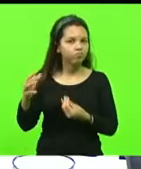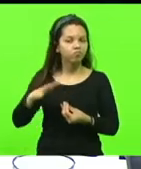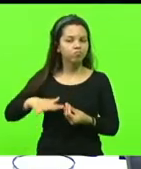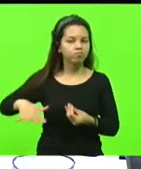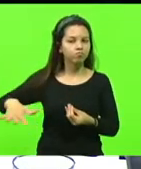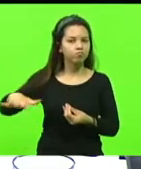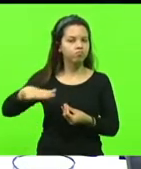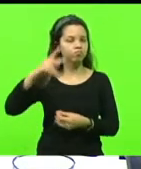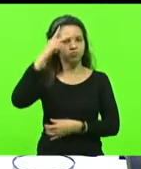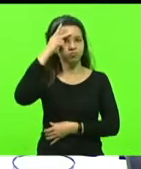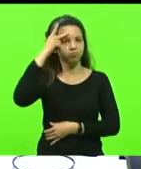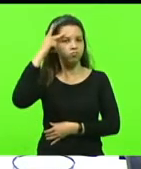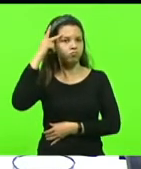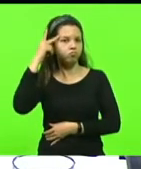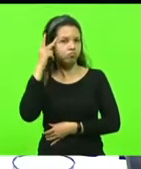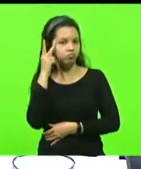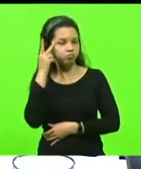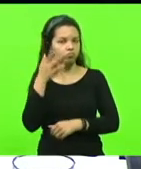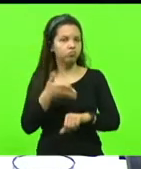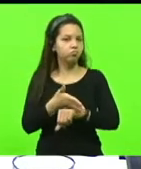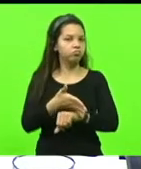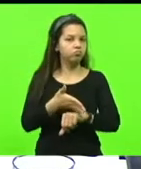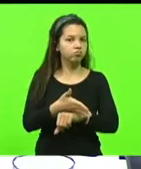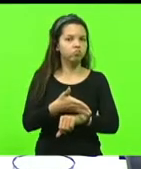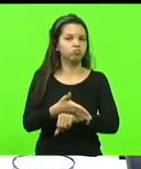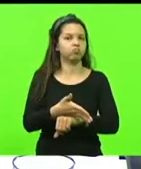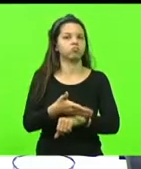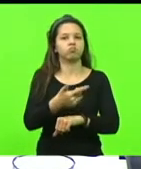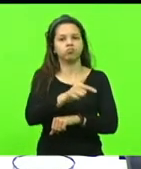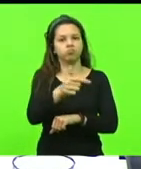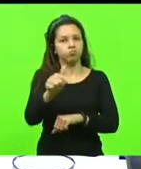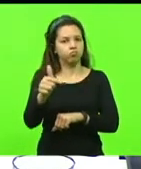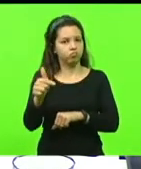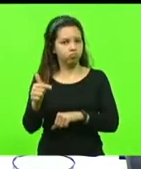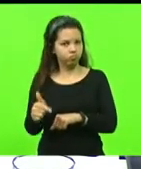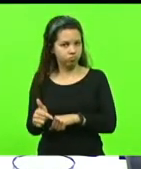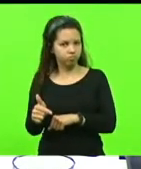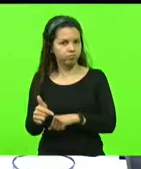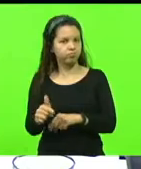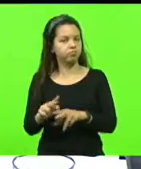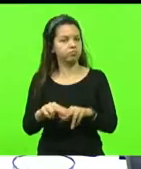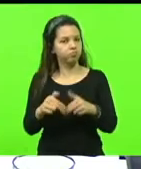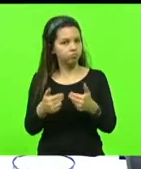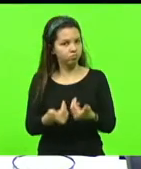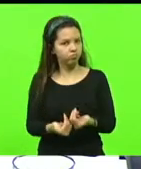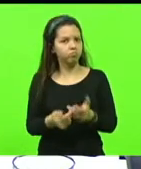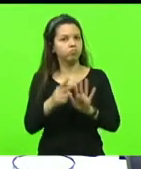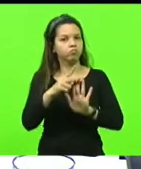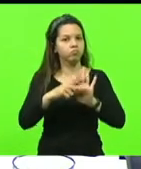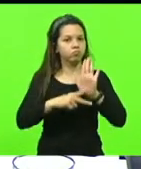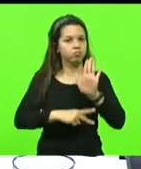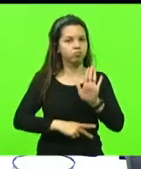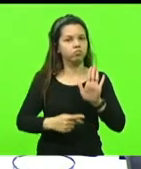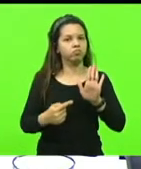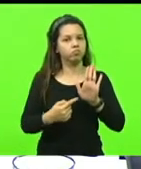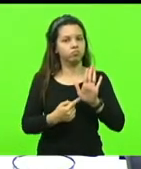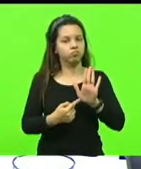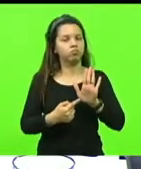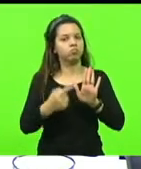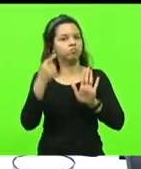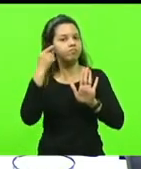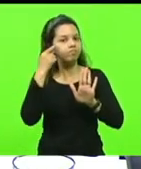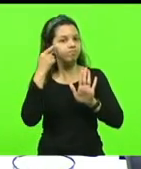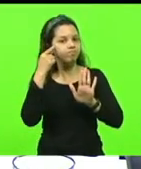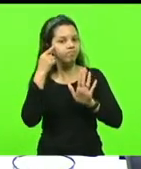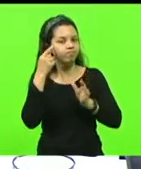não têm acesso e não ocupam esses espaços. Então, o nosso projeto de lei foi pensado a